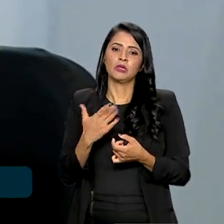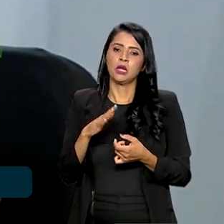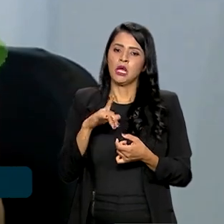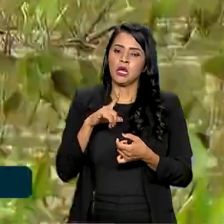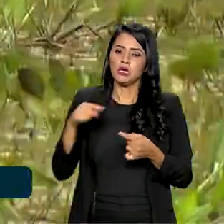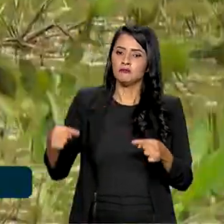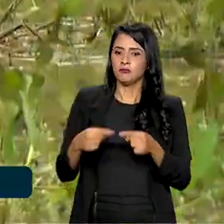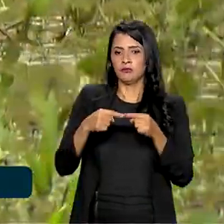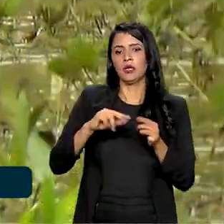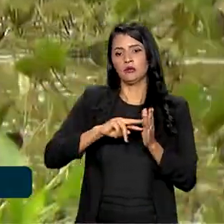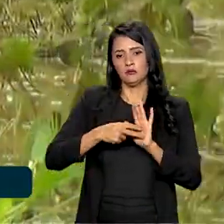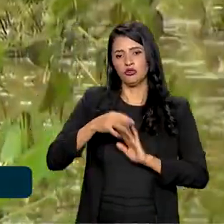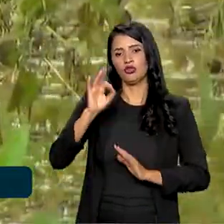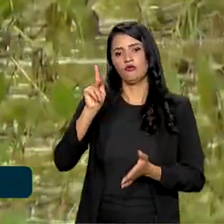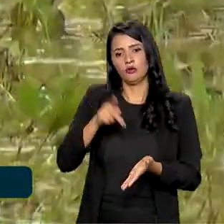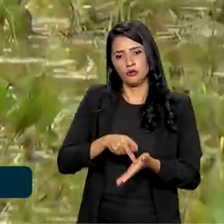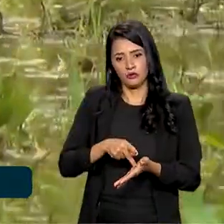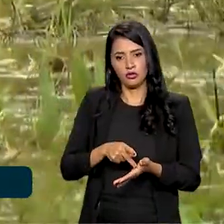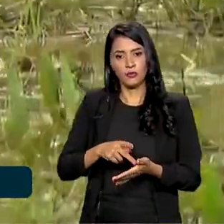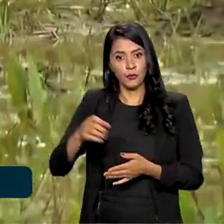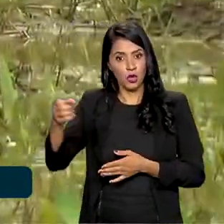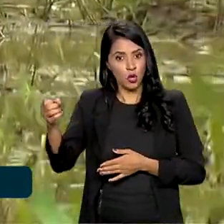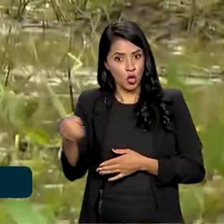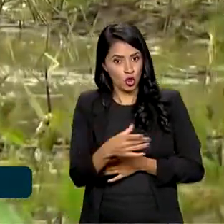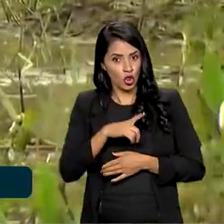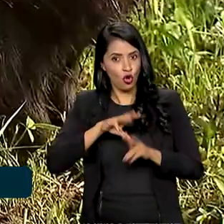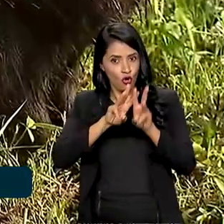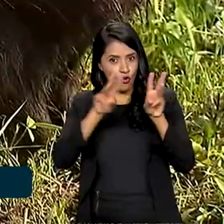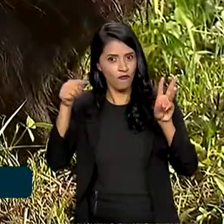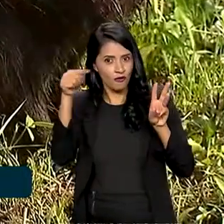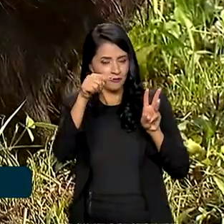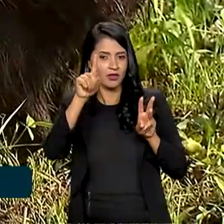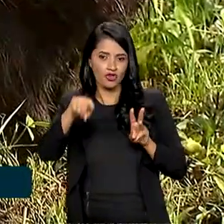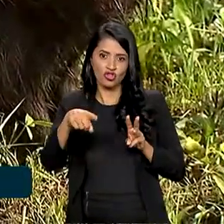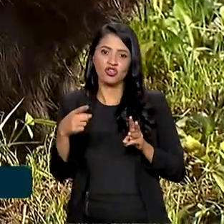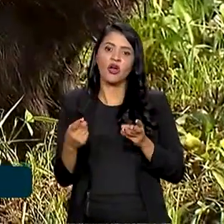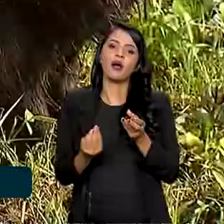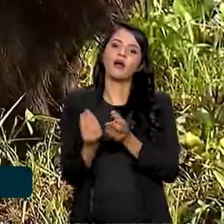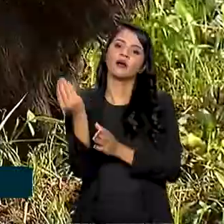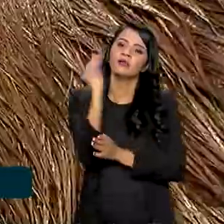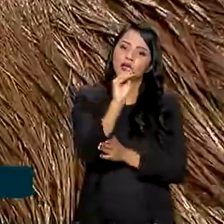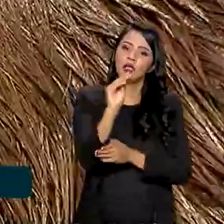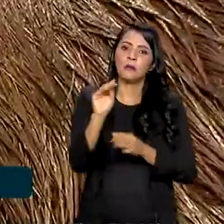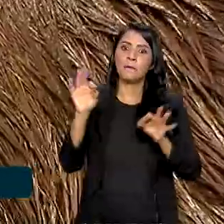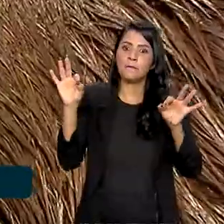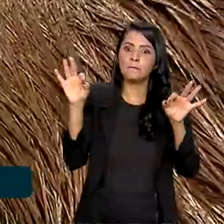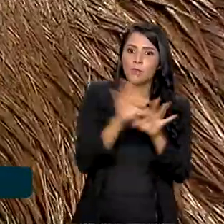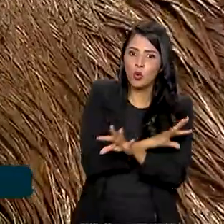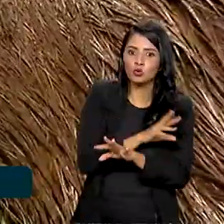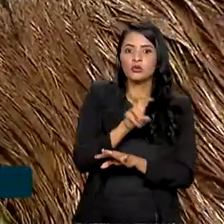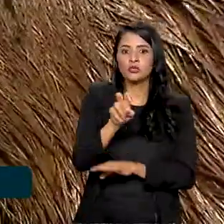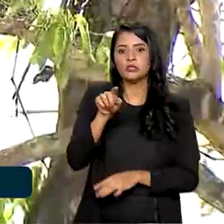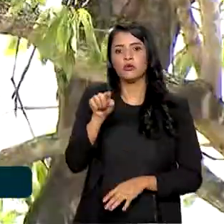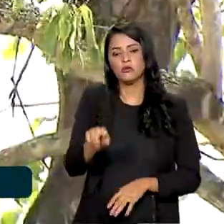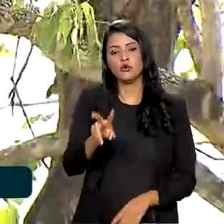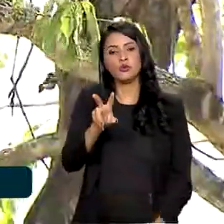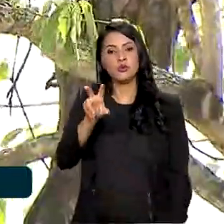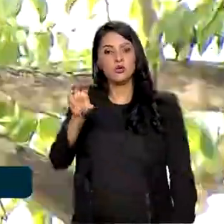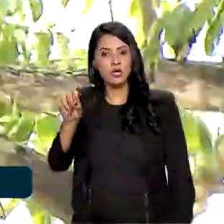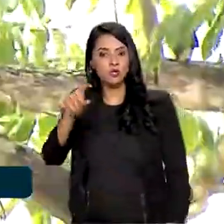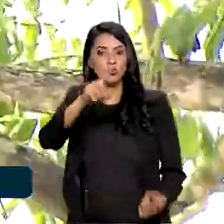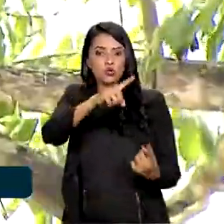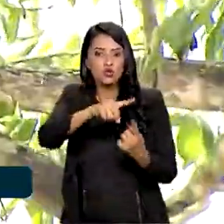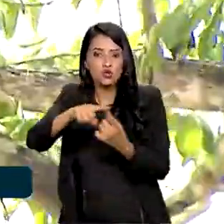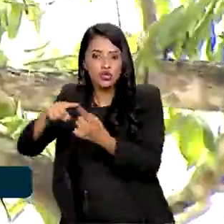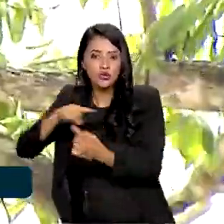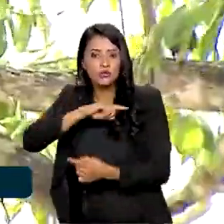significado. A nova ferramenta já chega à internet com fichas completas de 5.500 espécies